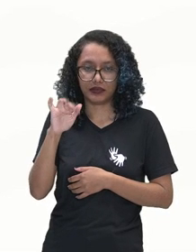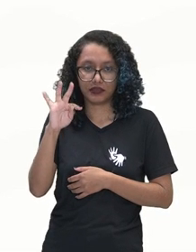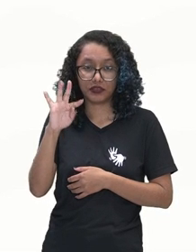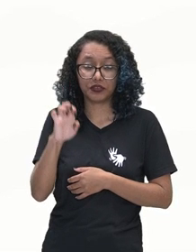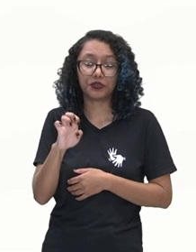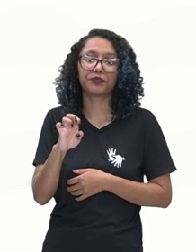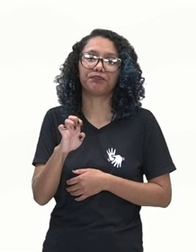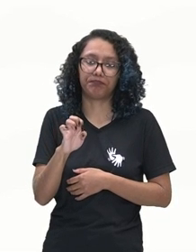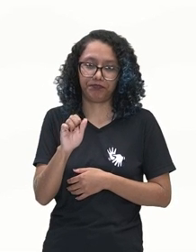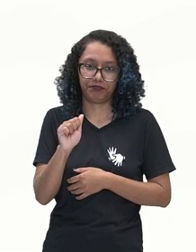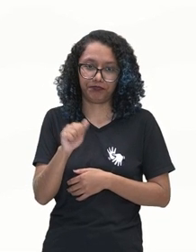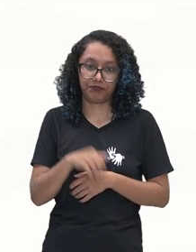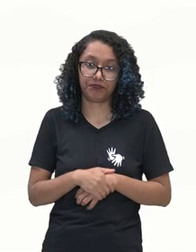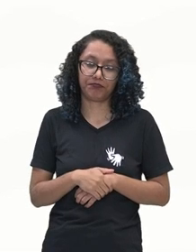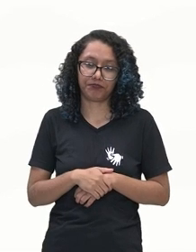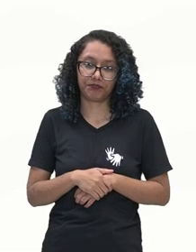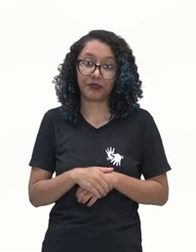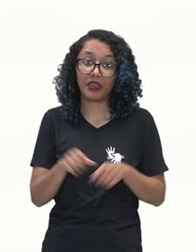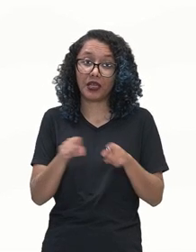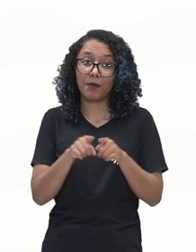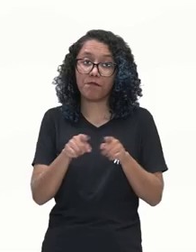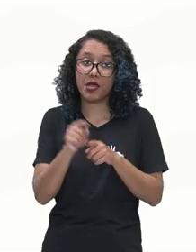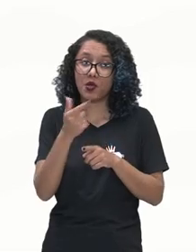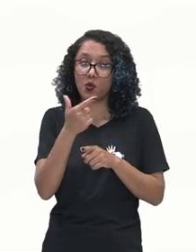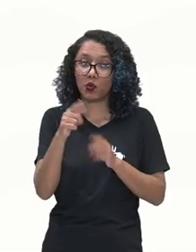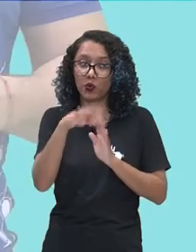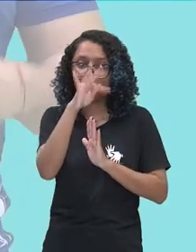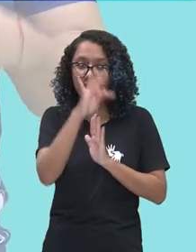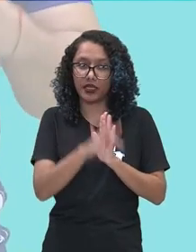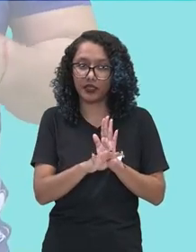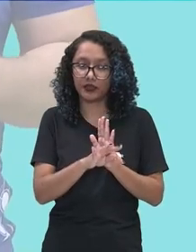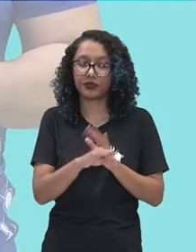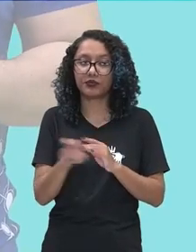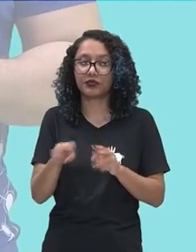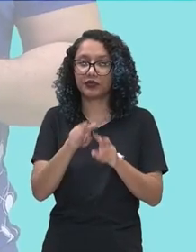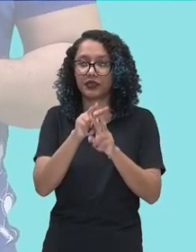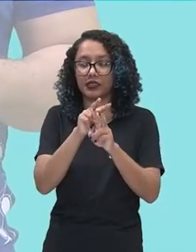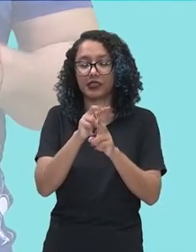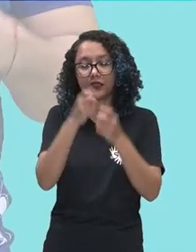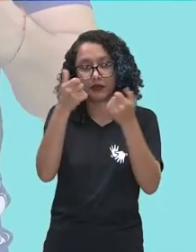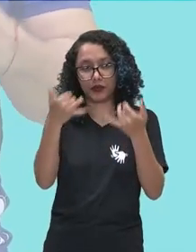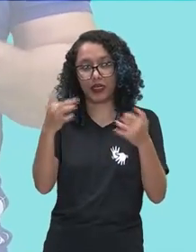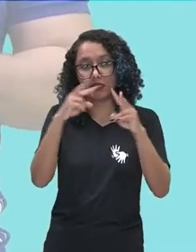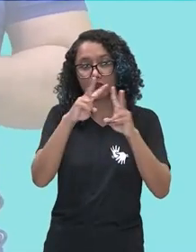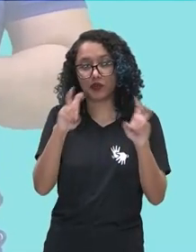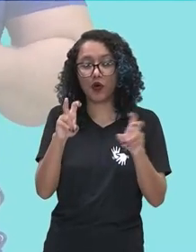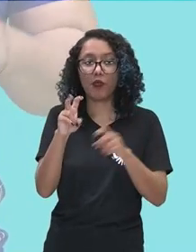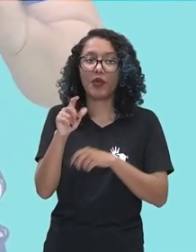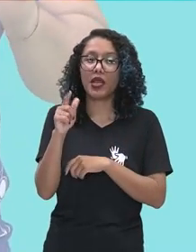é sobre o Guaraná, ok? Sobre o Guaraná. Olha só,